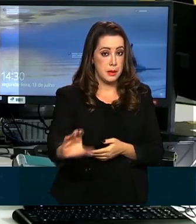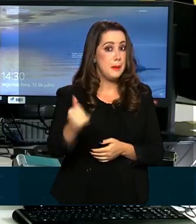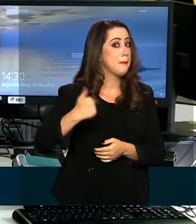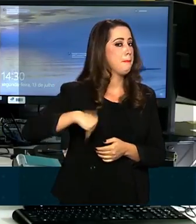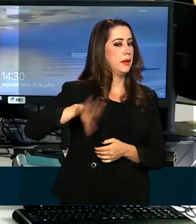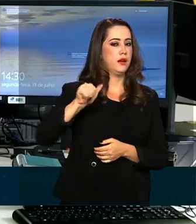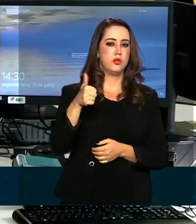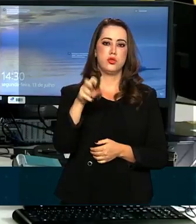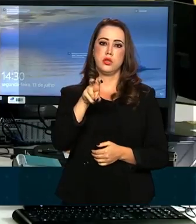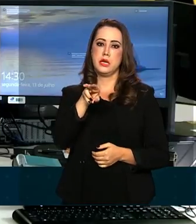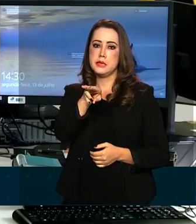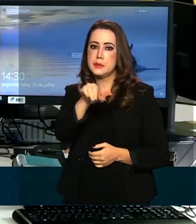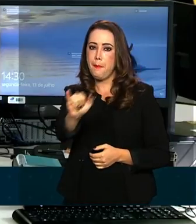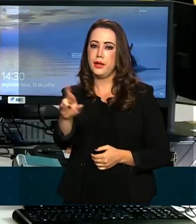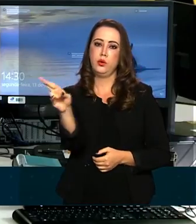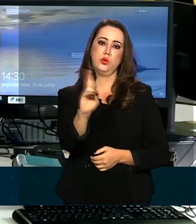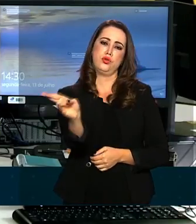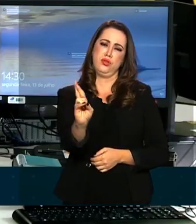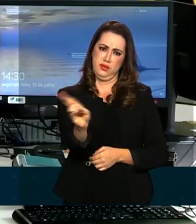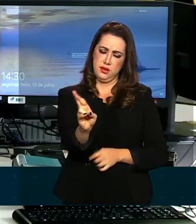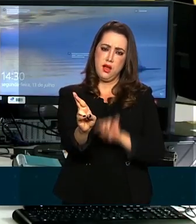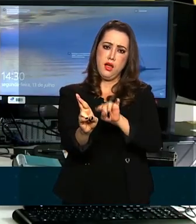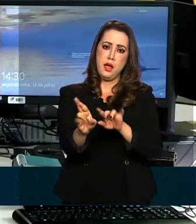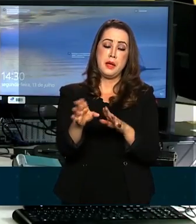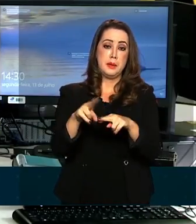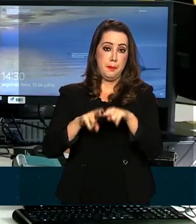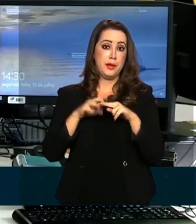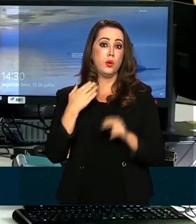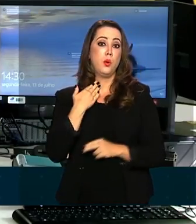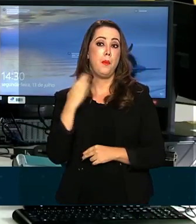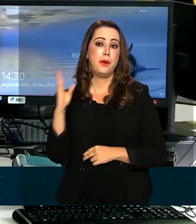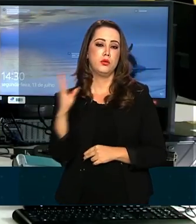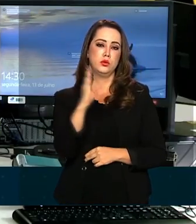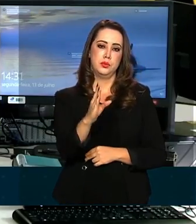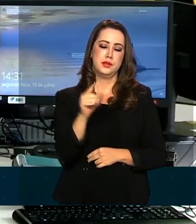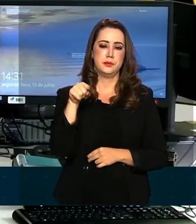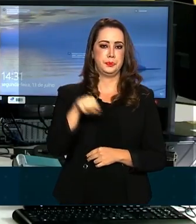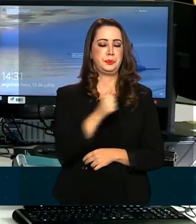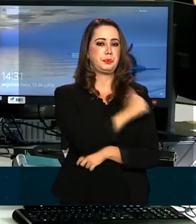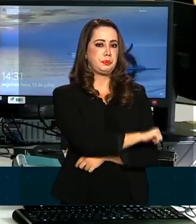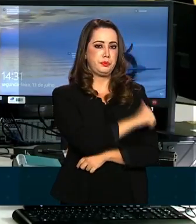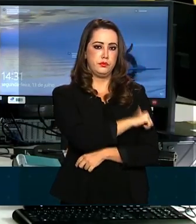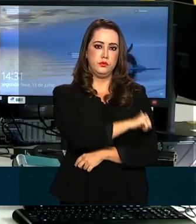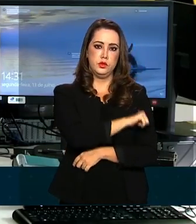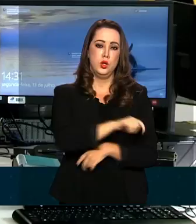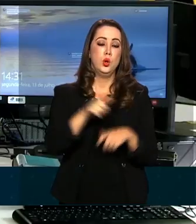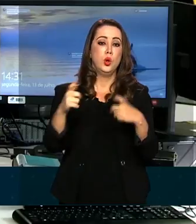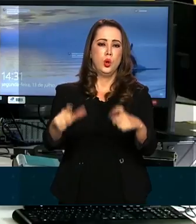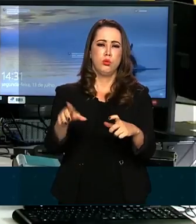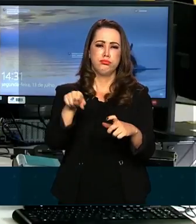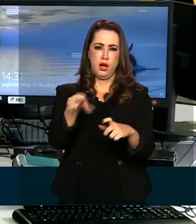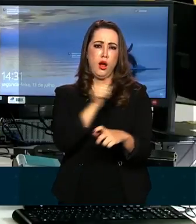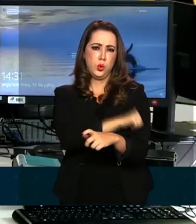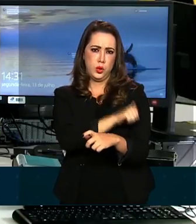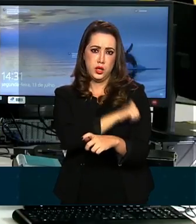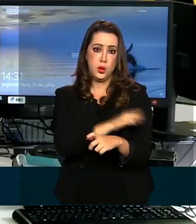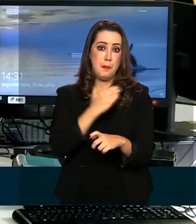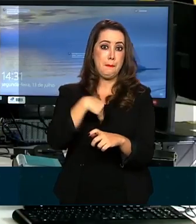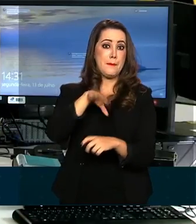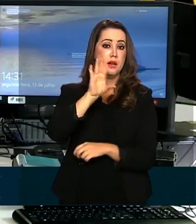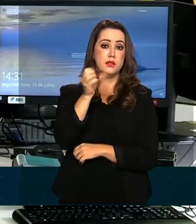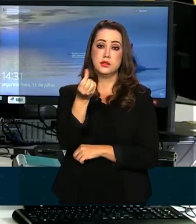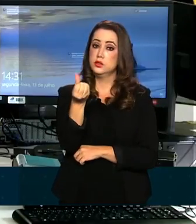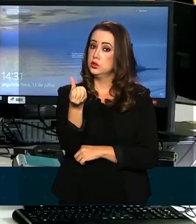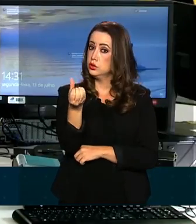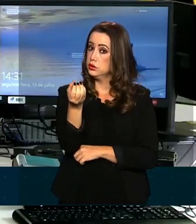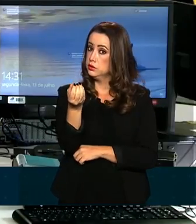15 bilhões de reais está sendo feito pelo Banco do Brasil. Aqui no Rio de Janeiro, o Estado vai receber mais de 600 milhões de